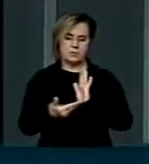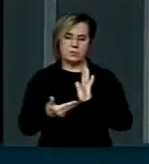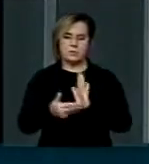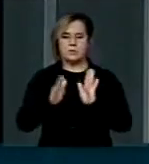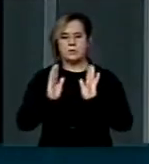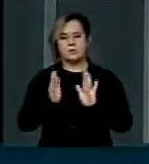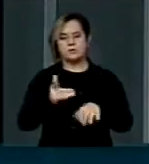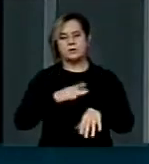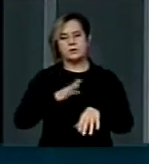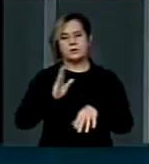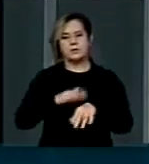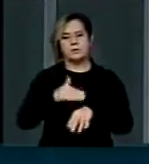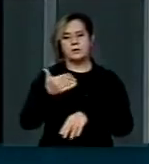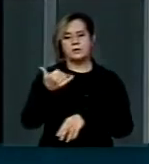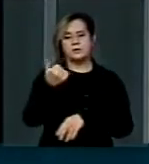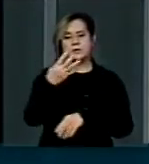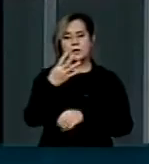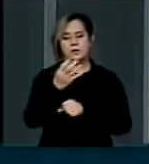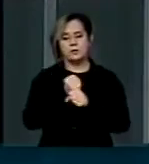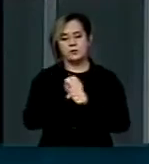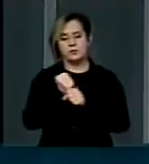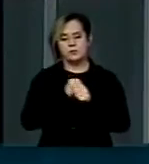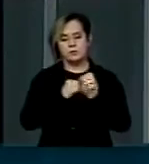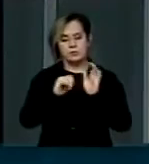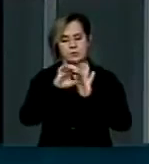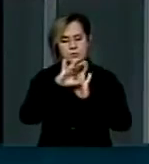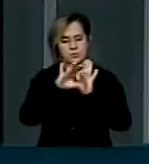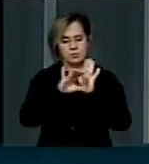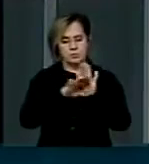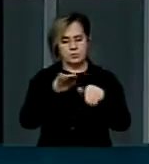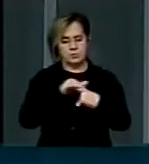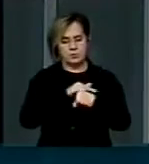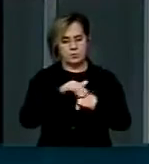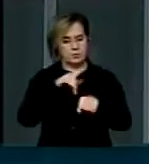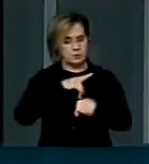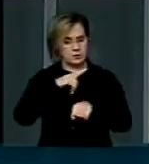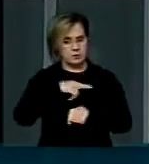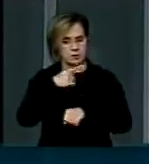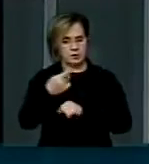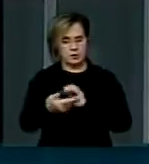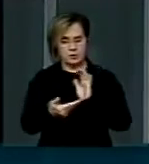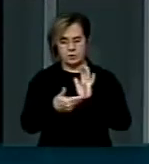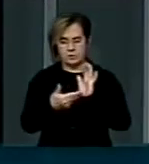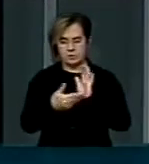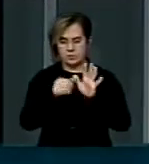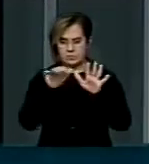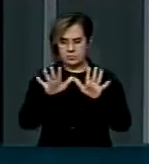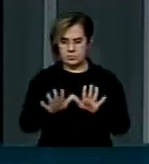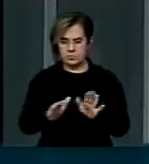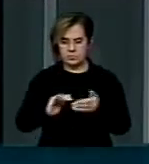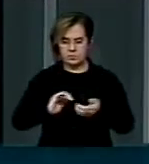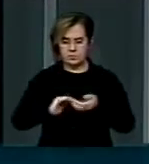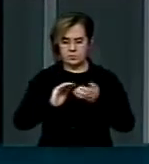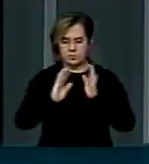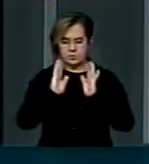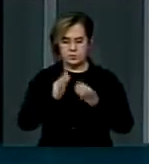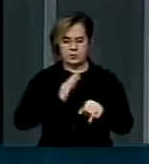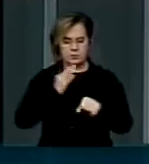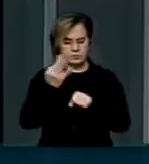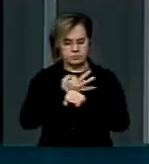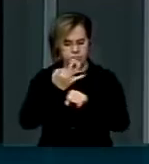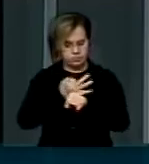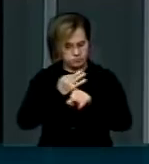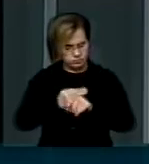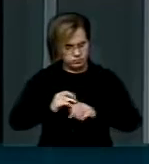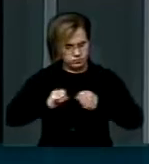são mais de 14 anos que essa emenda constitucional tramita. Foi uma luta árdua que nós